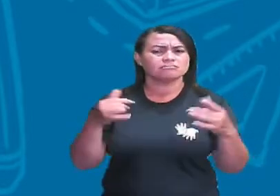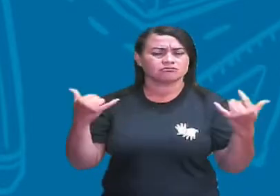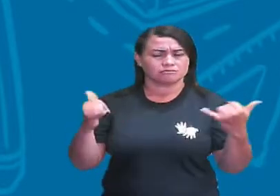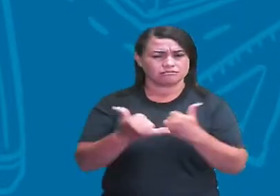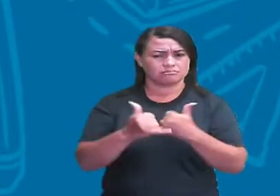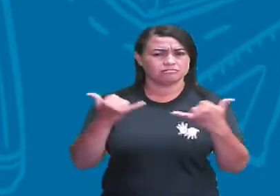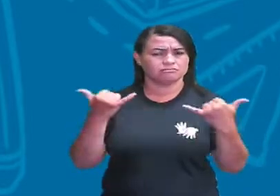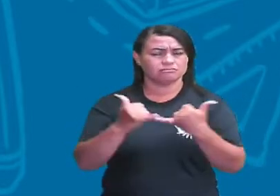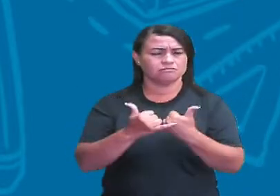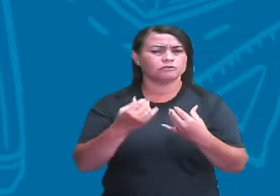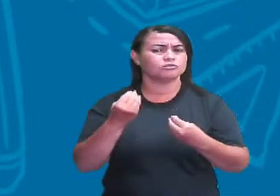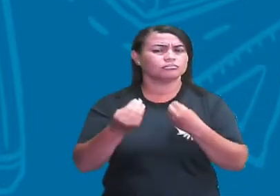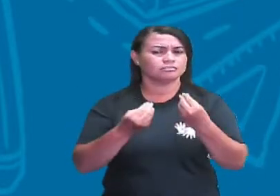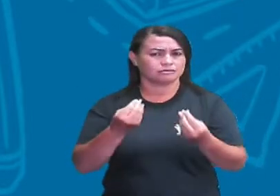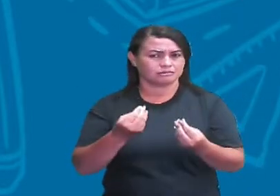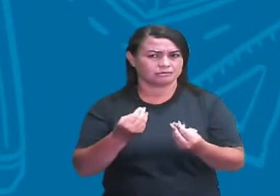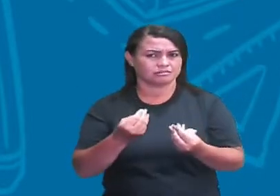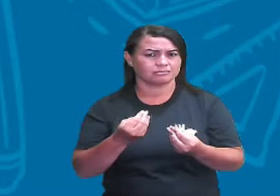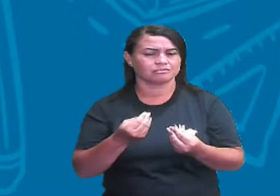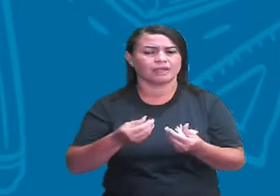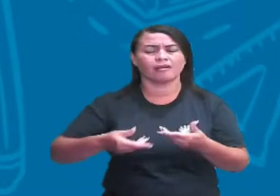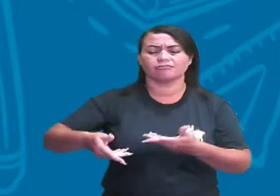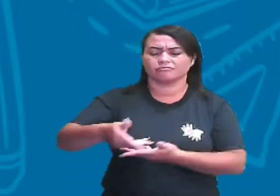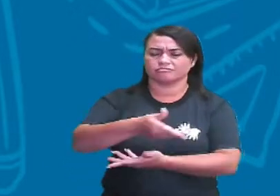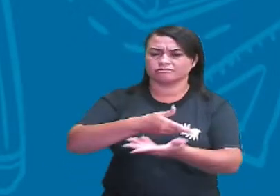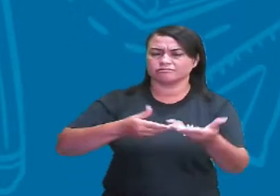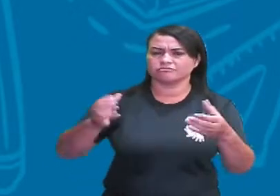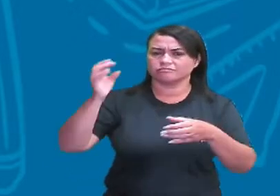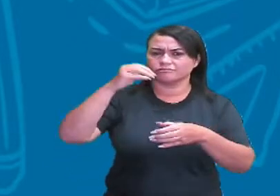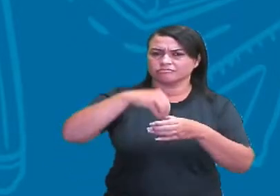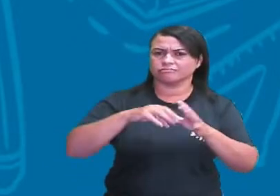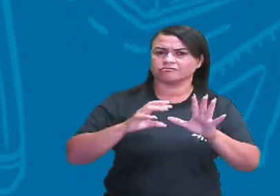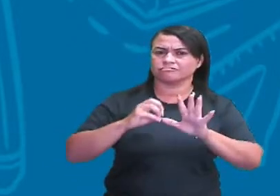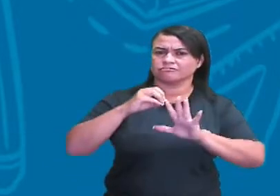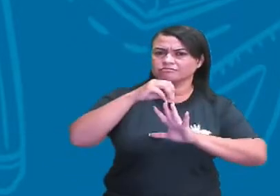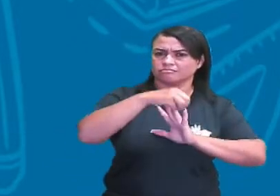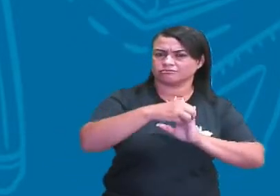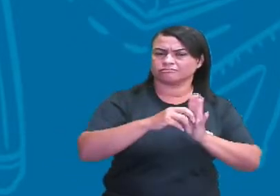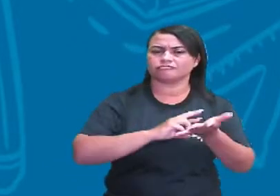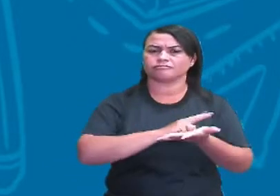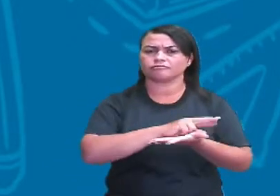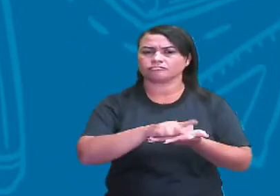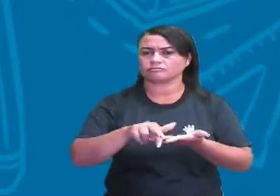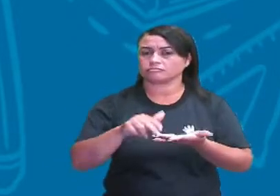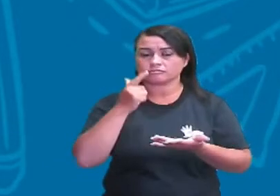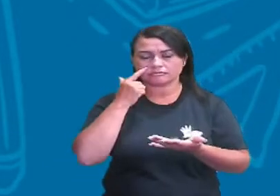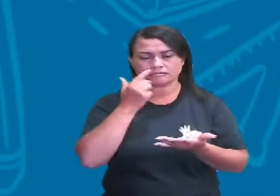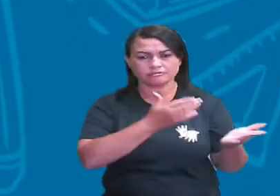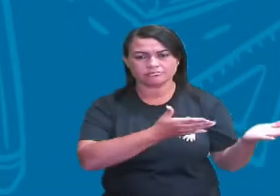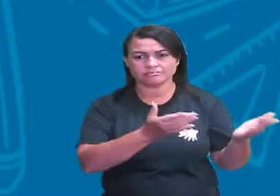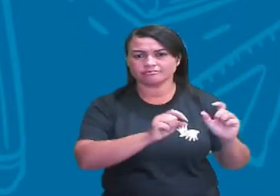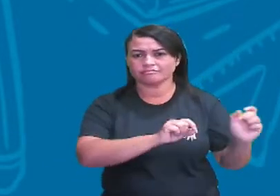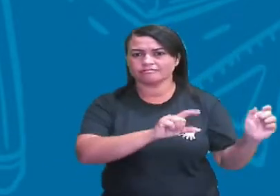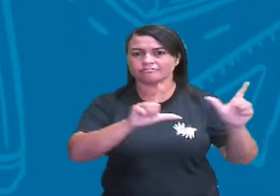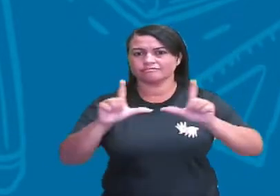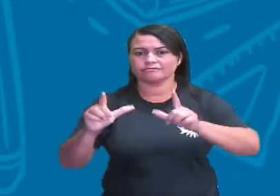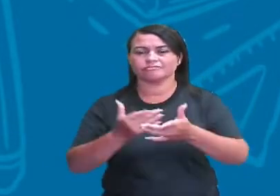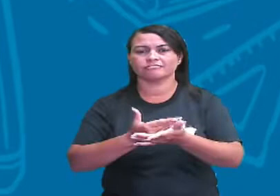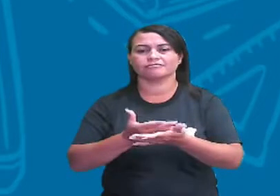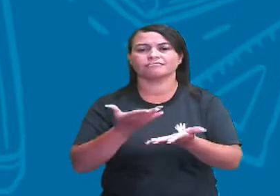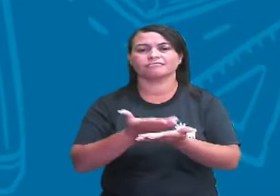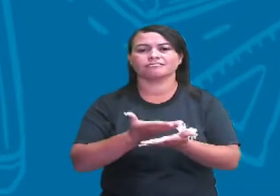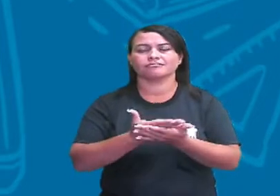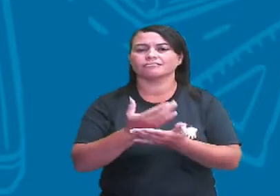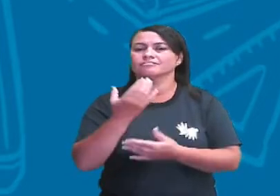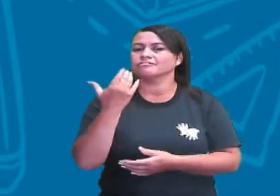esse transporte de energia entre dentro das cadeias alimentares. Tá certo? Então, vamos lá começar a nossa